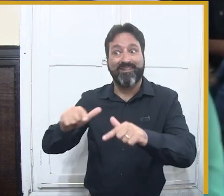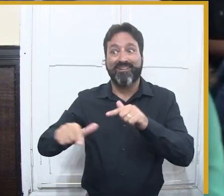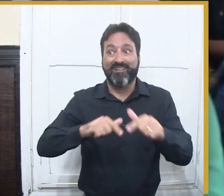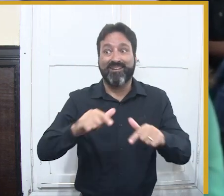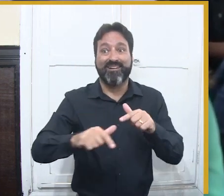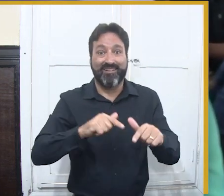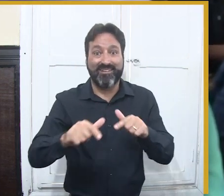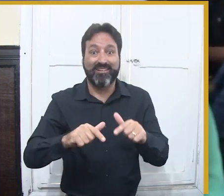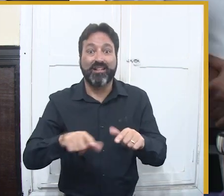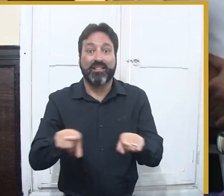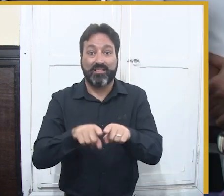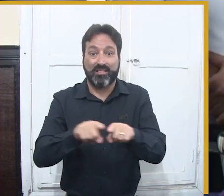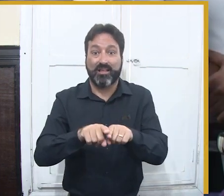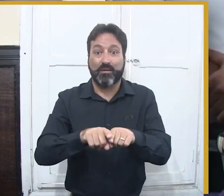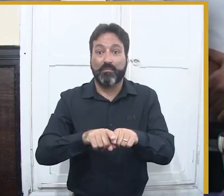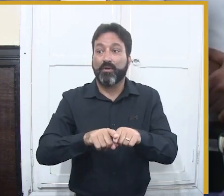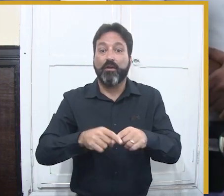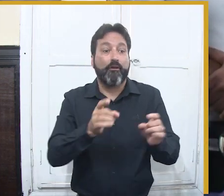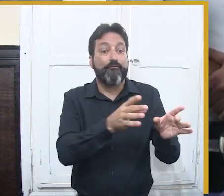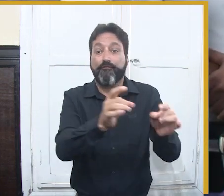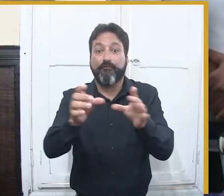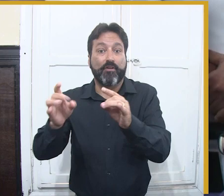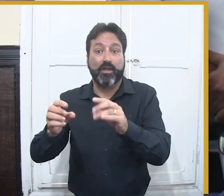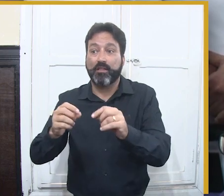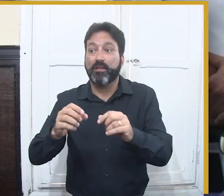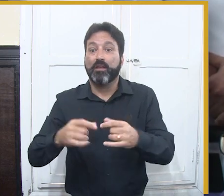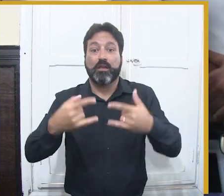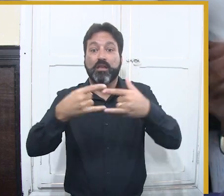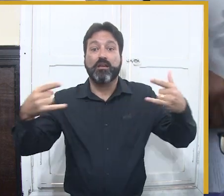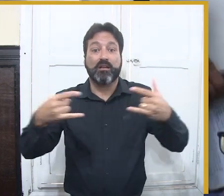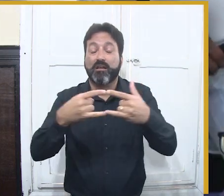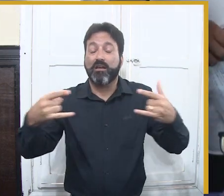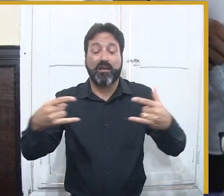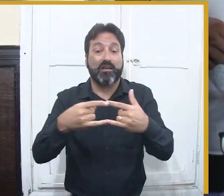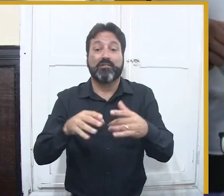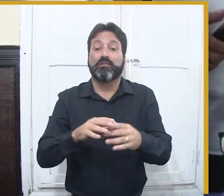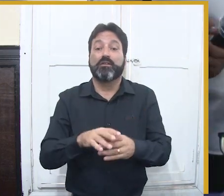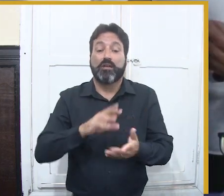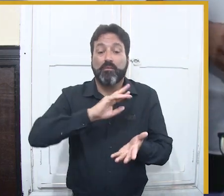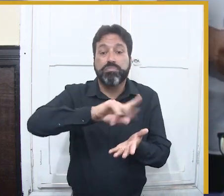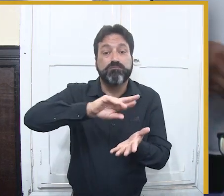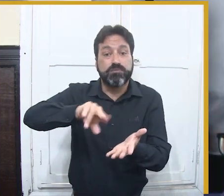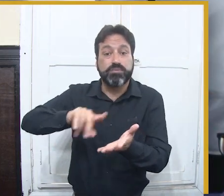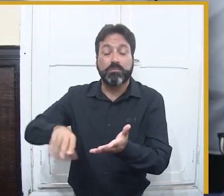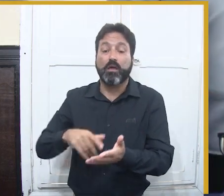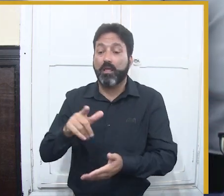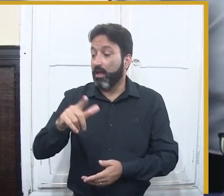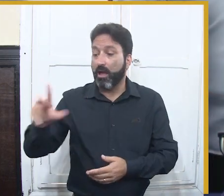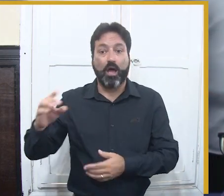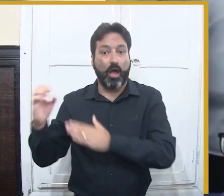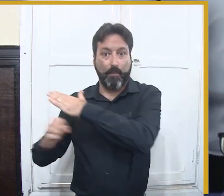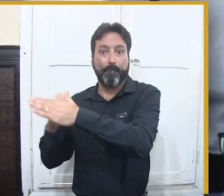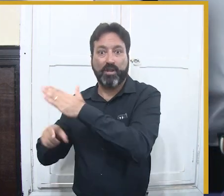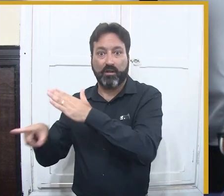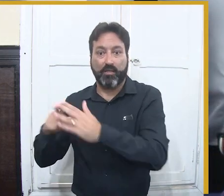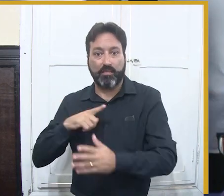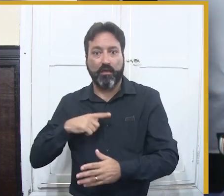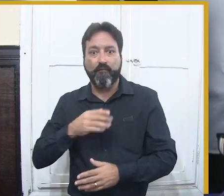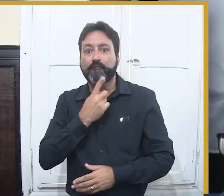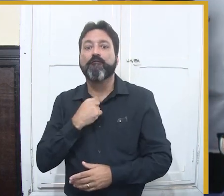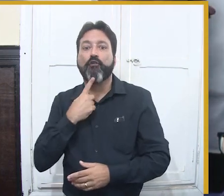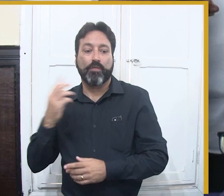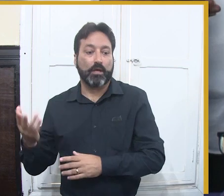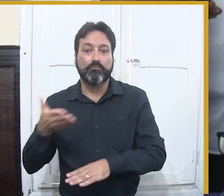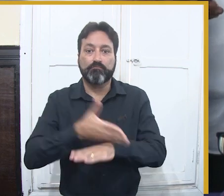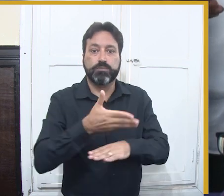patrocinadores, fruto da exploração da venda dos espaços públicos, fruto das taxas que são cobradas dos comerciantes,